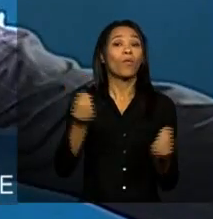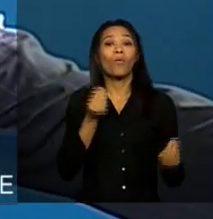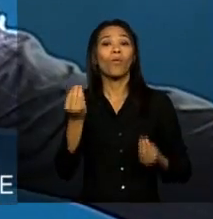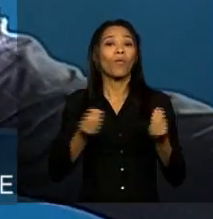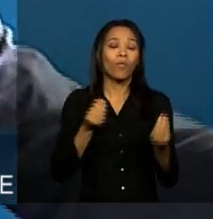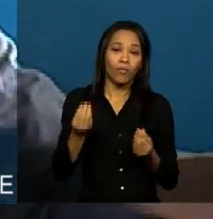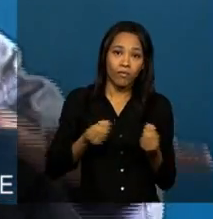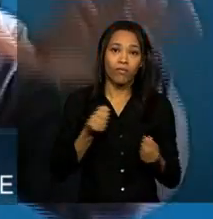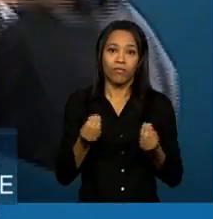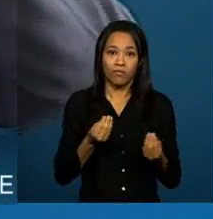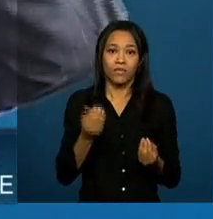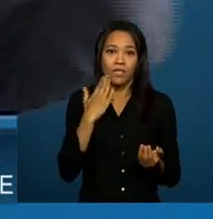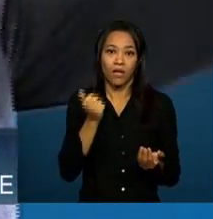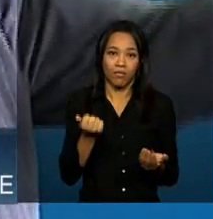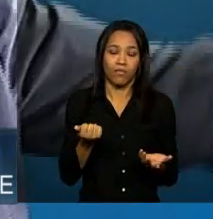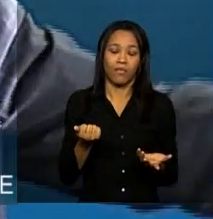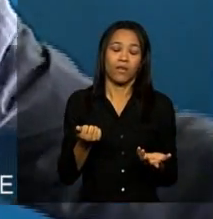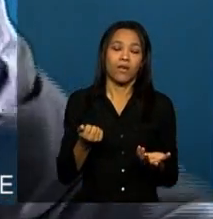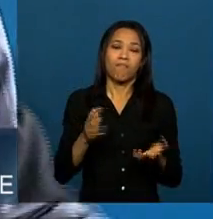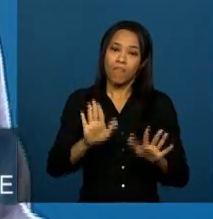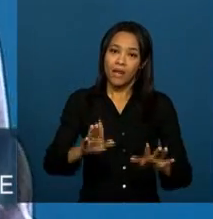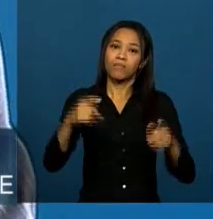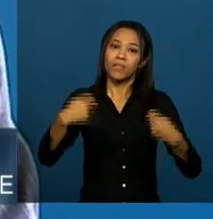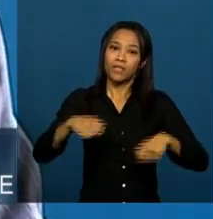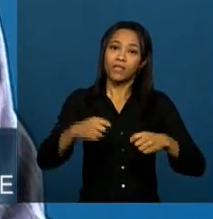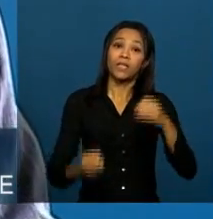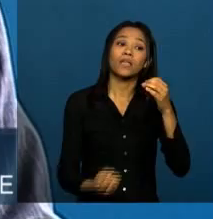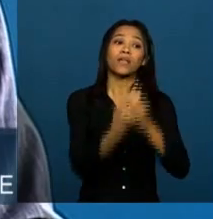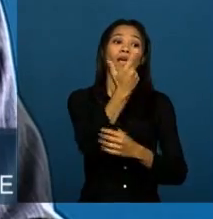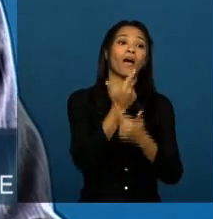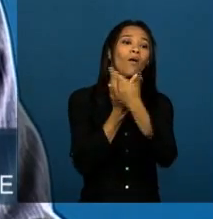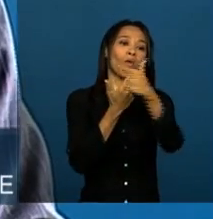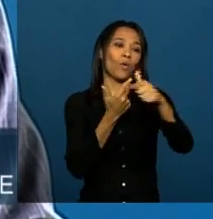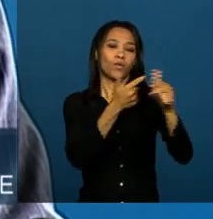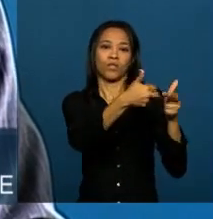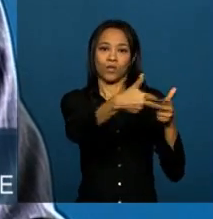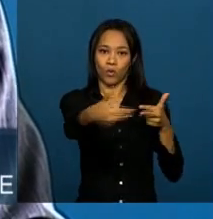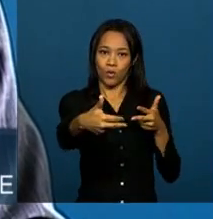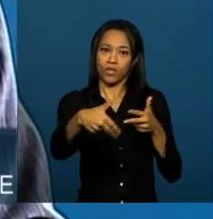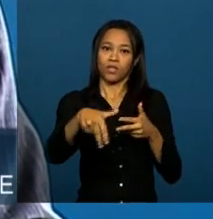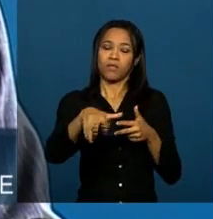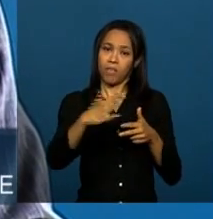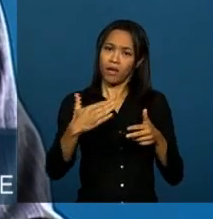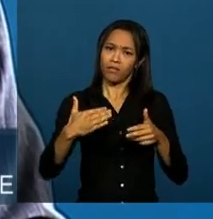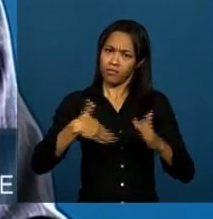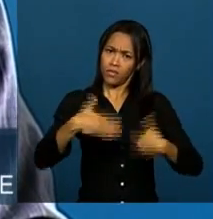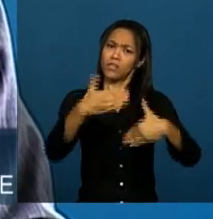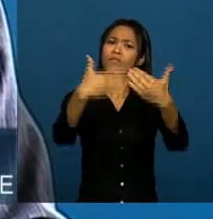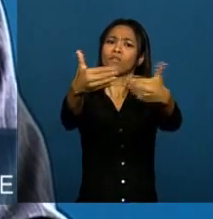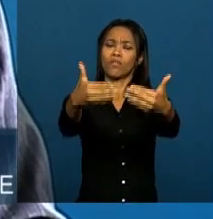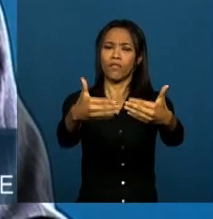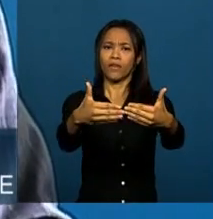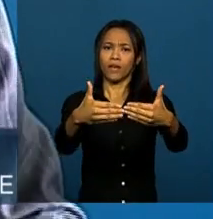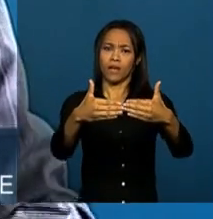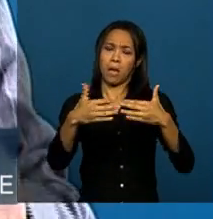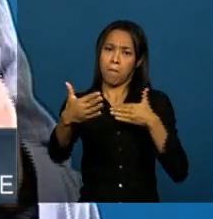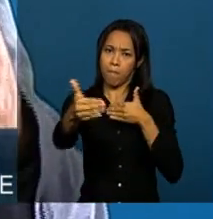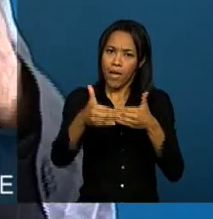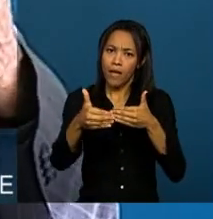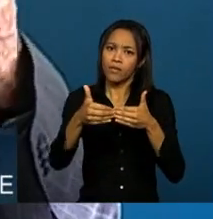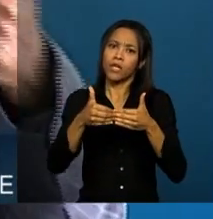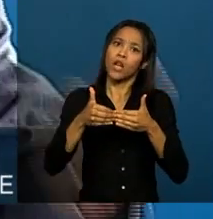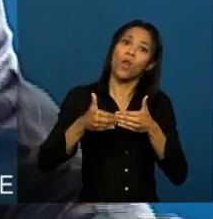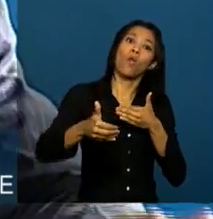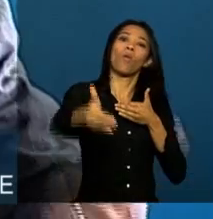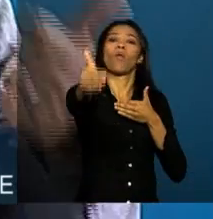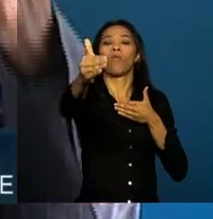mas é preciso também que a gente vá criando as condições gerais para o desenvolvimento a médio e longo prazo. Quando eu falo